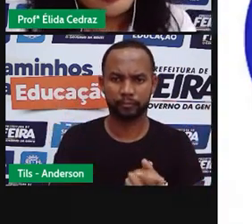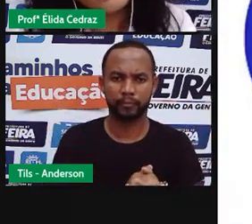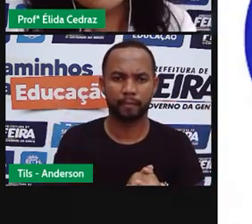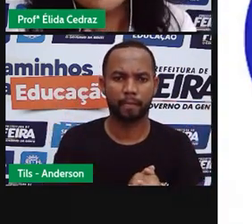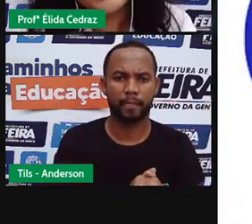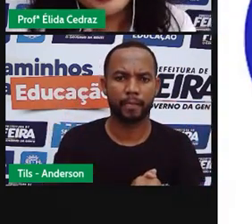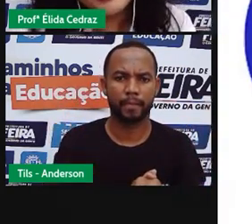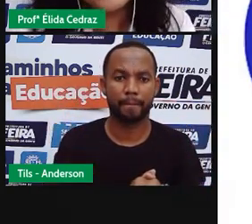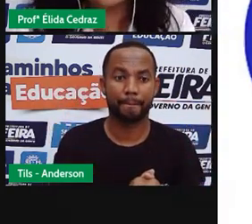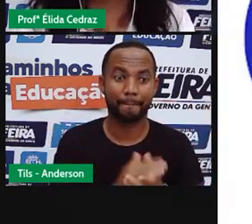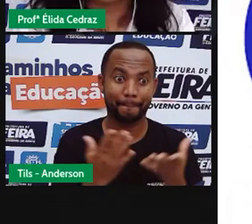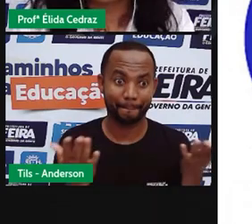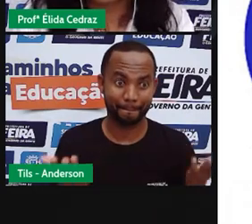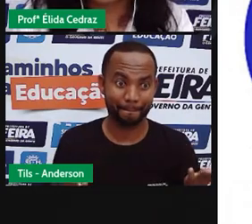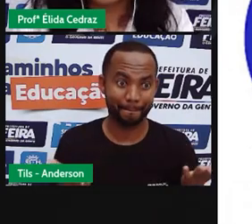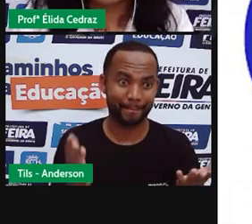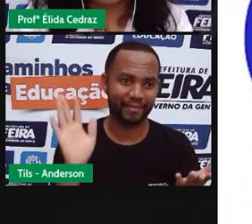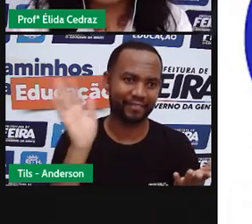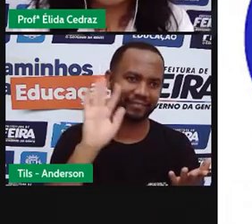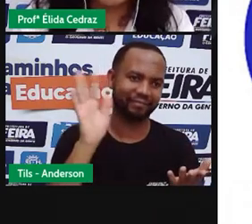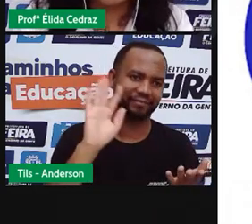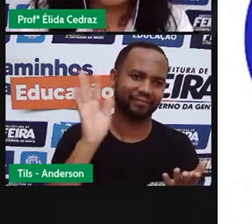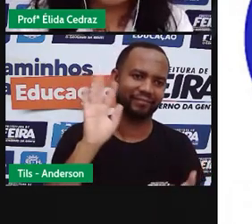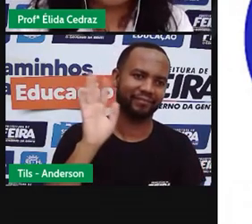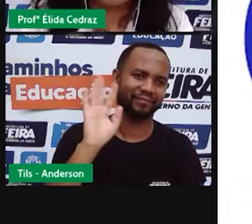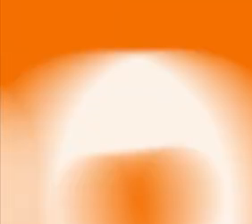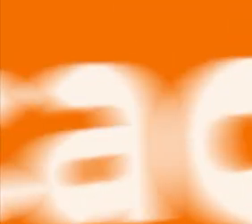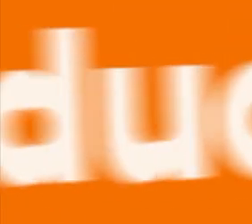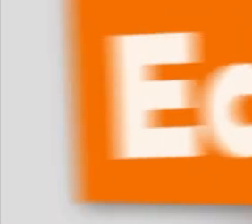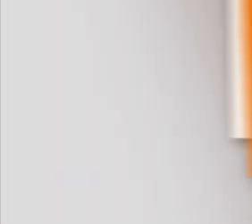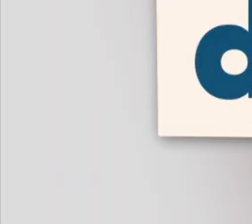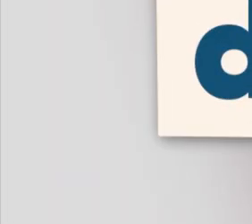E por hoje é só. Até a nossa próxima aula.